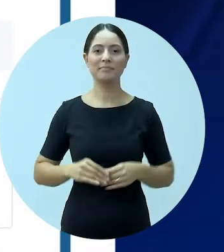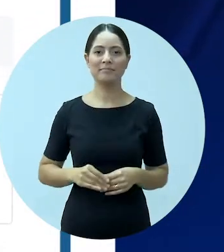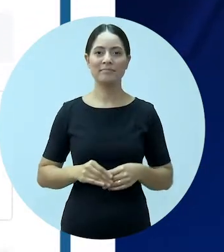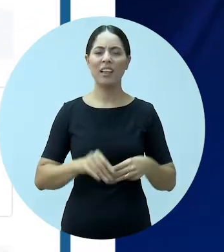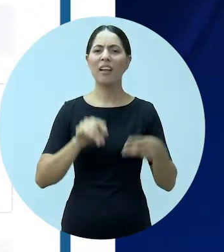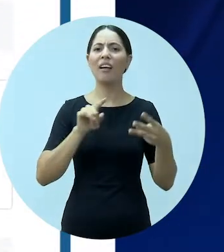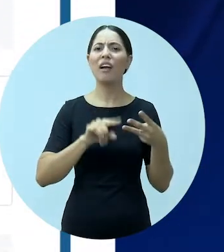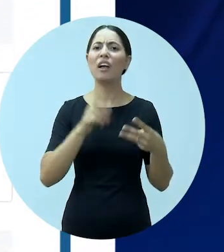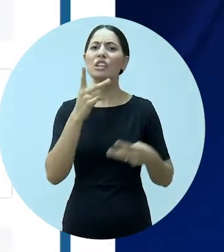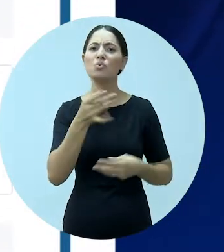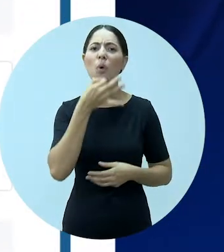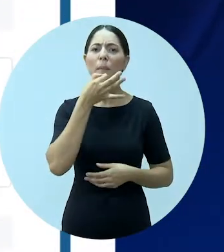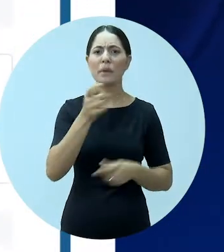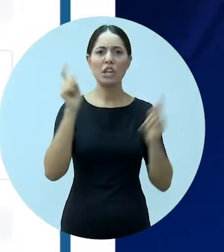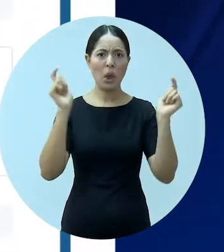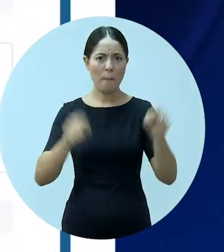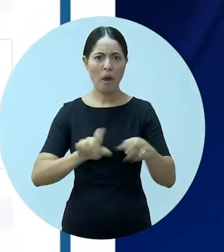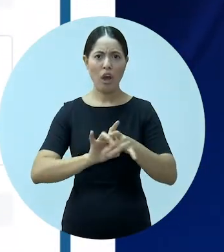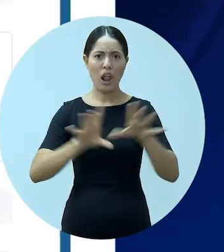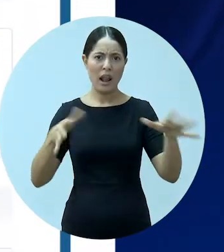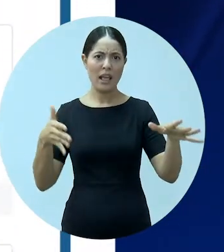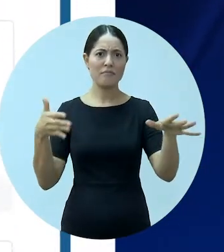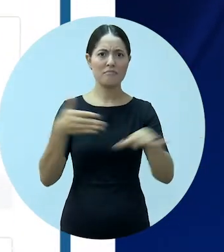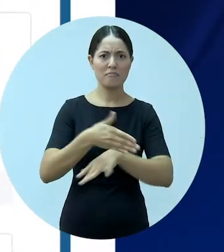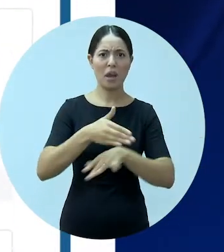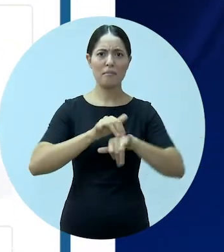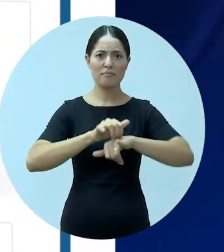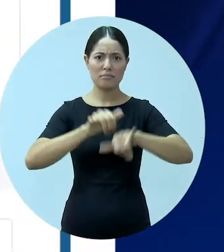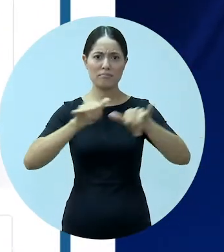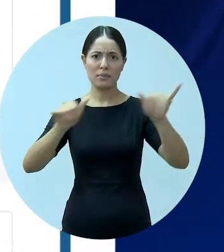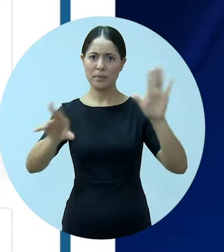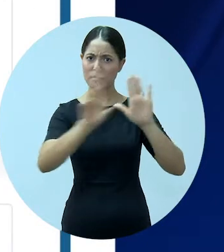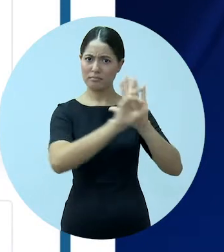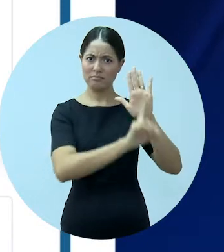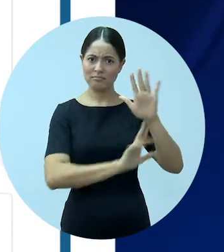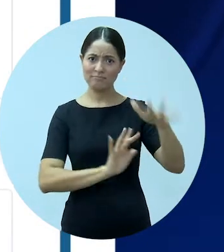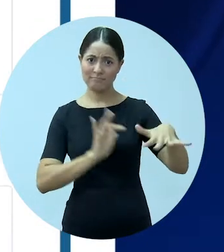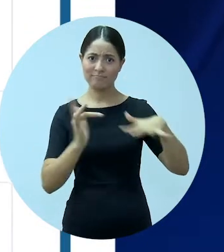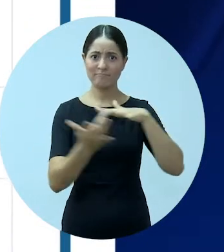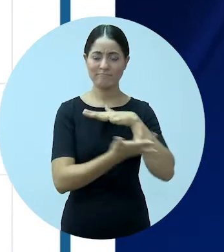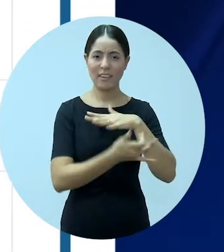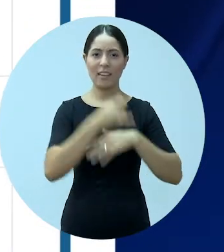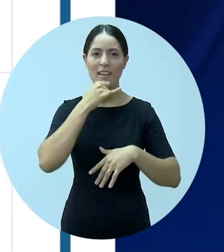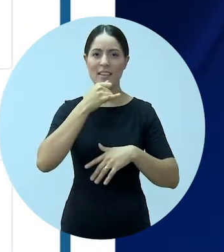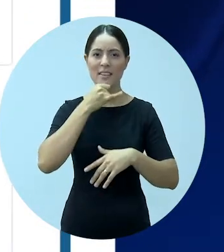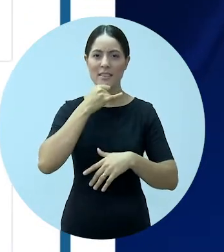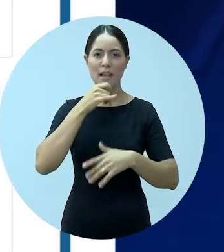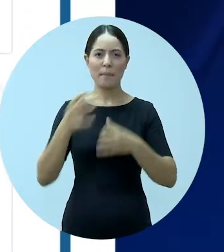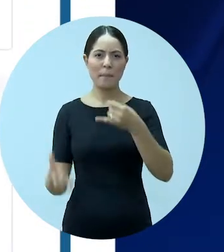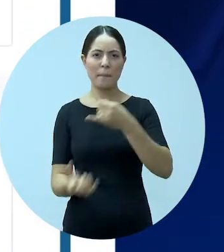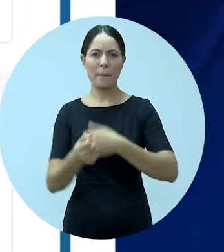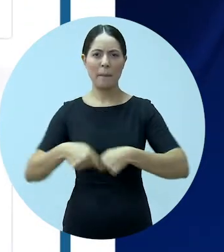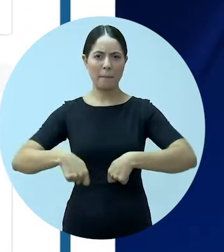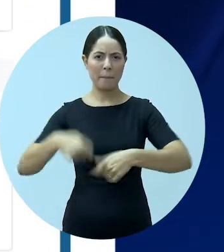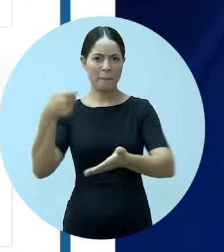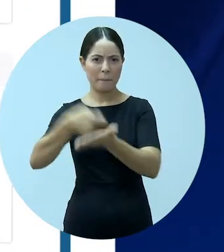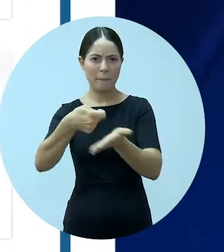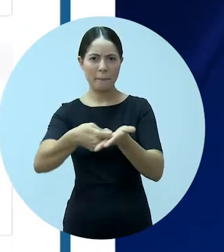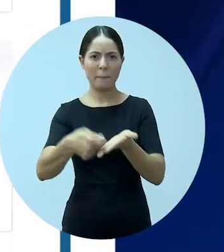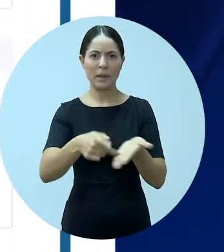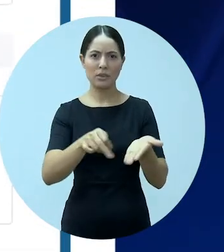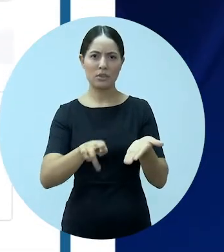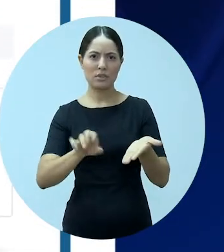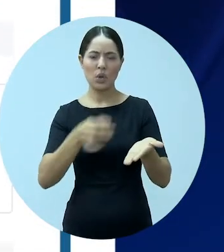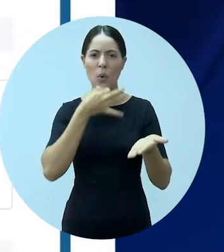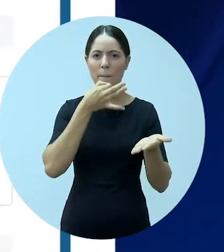propaganda da advocacia em redes sociais? Na sua opinião, devem ser regulamentados limites da publicidade da advocacia nas redes sociais,